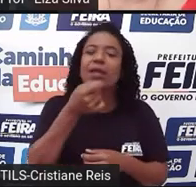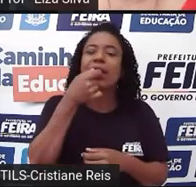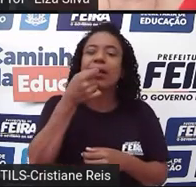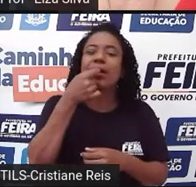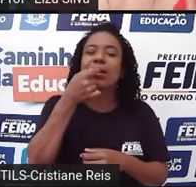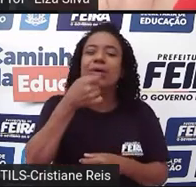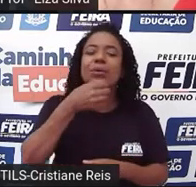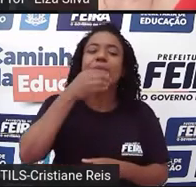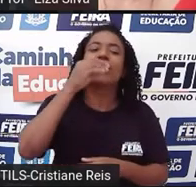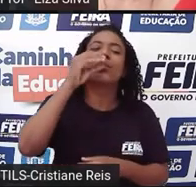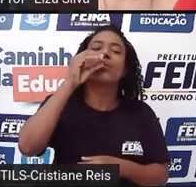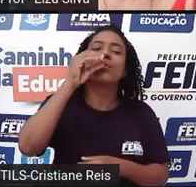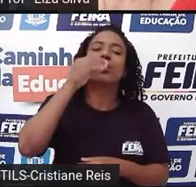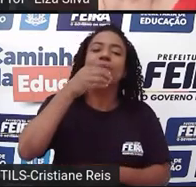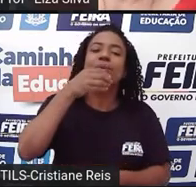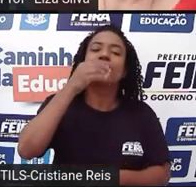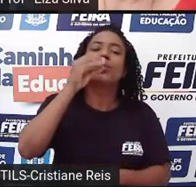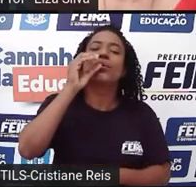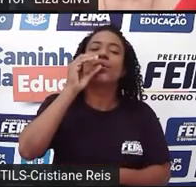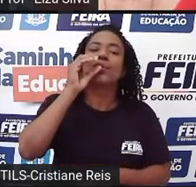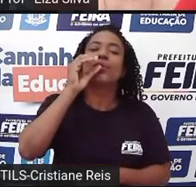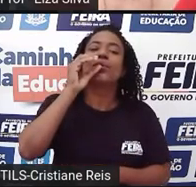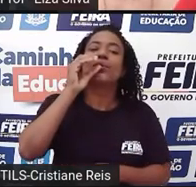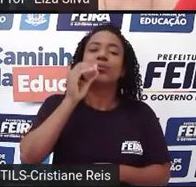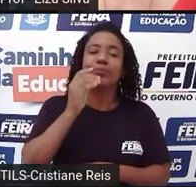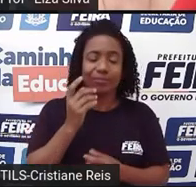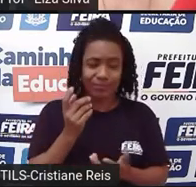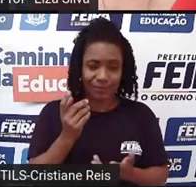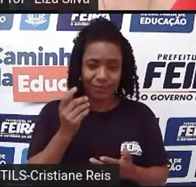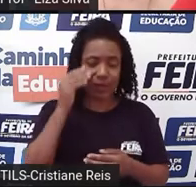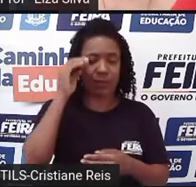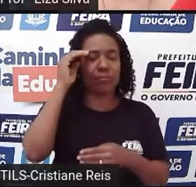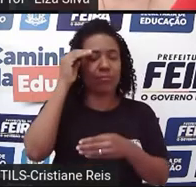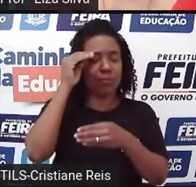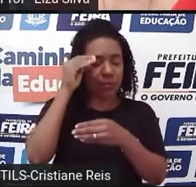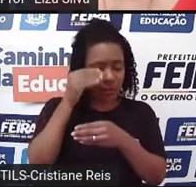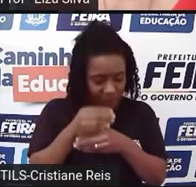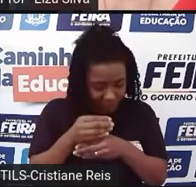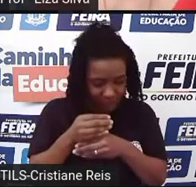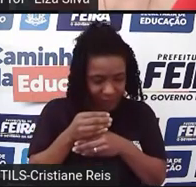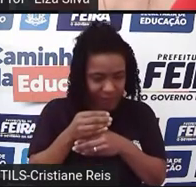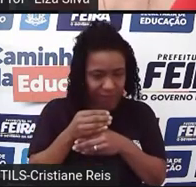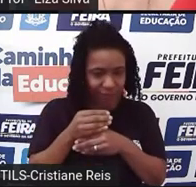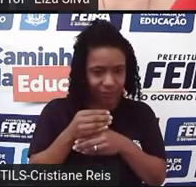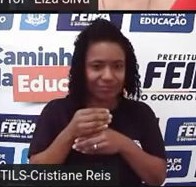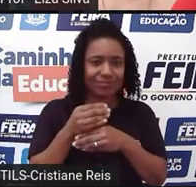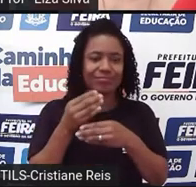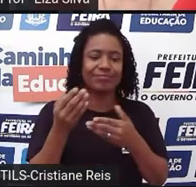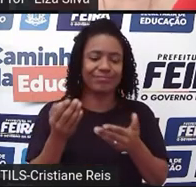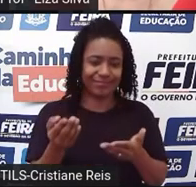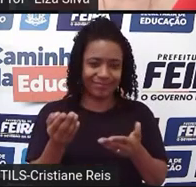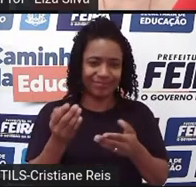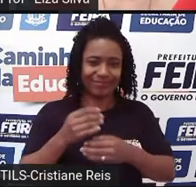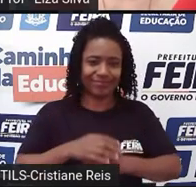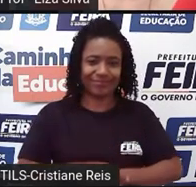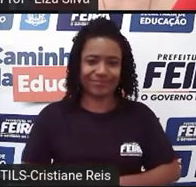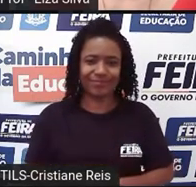acordada por um período. de tempo até as coisas se organizarem. Here.